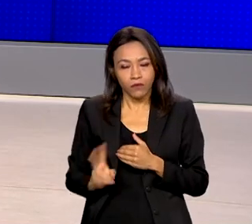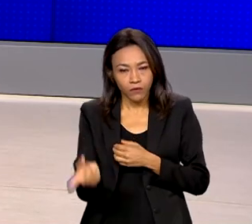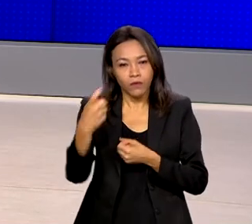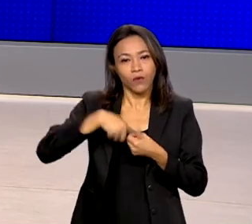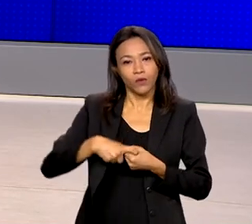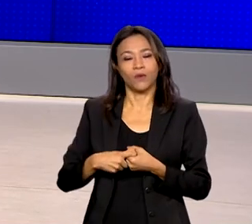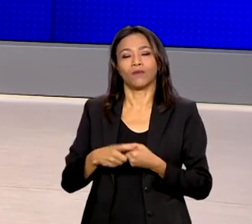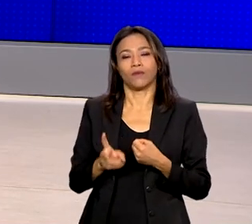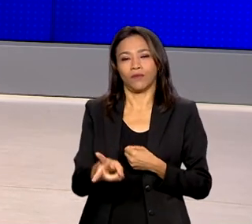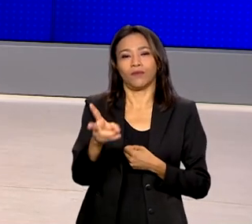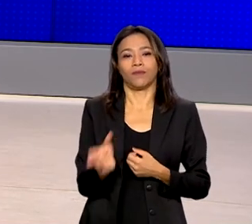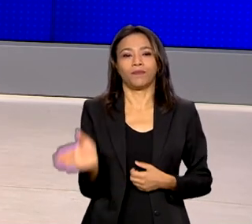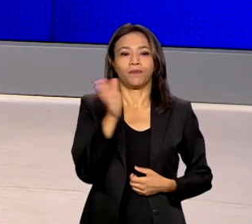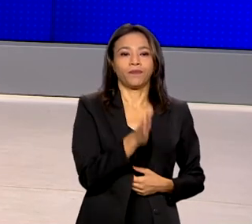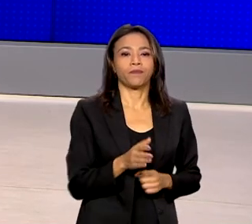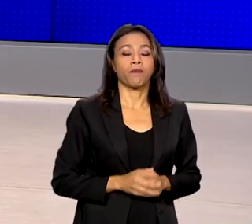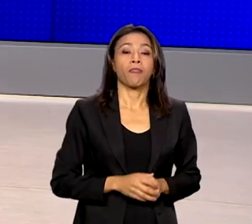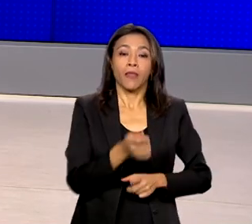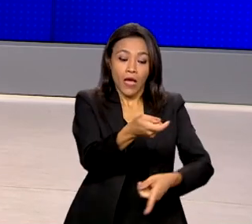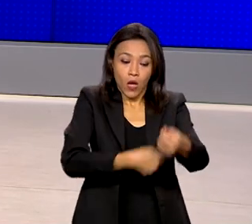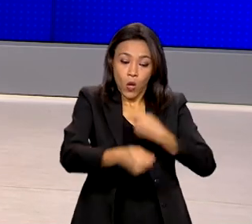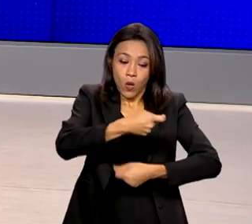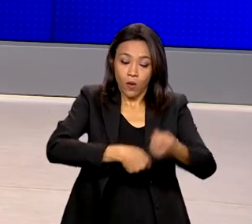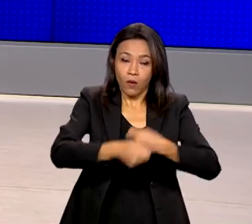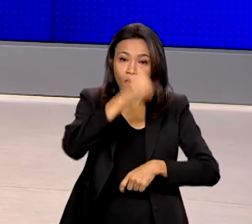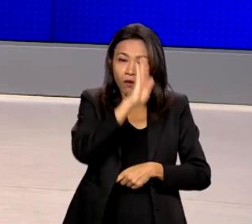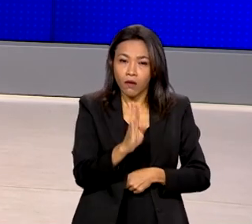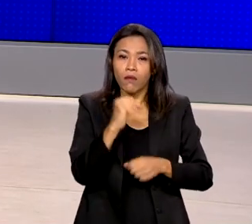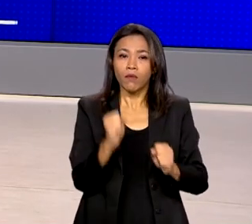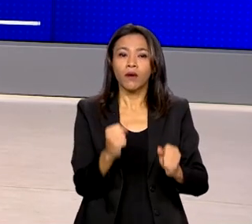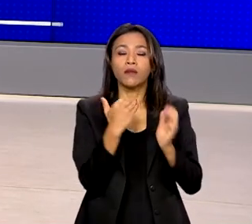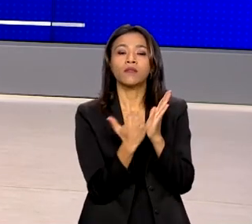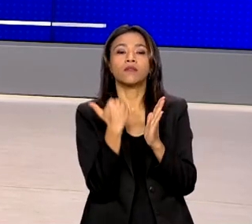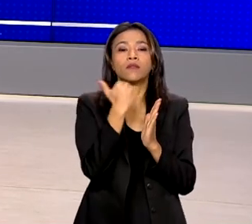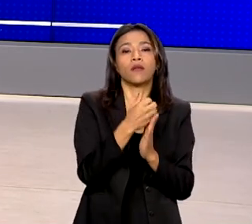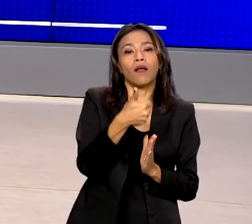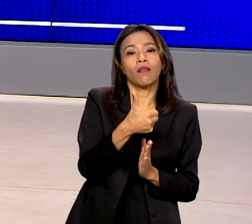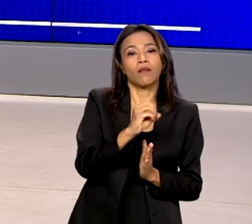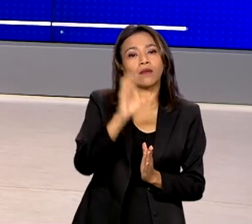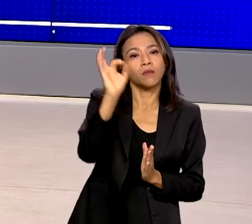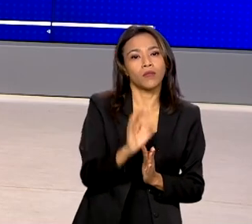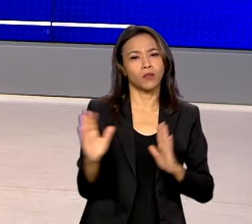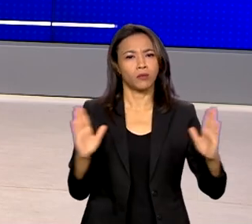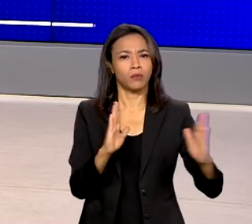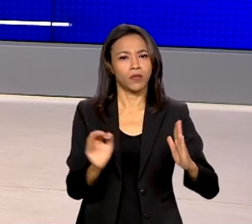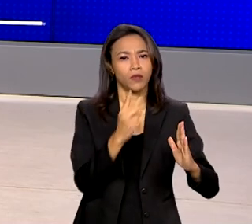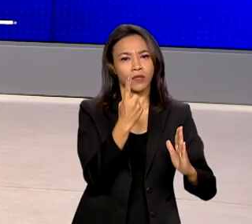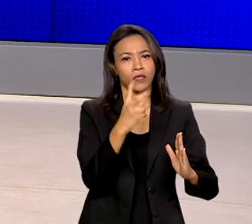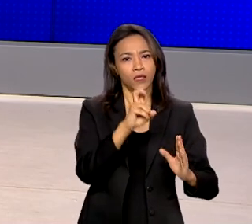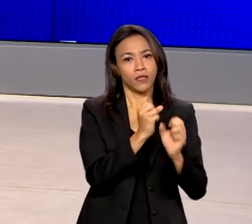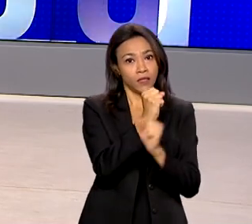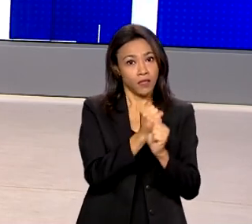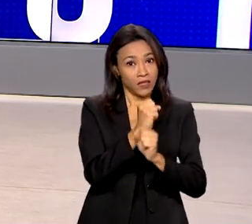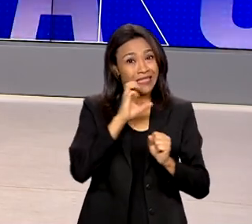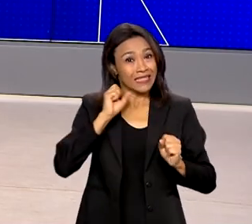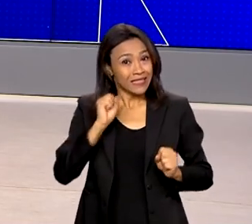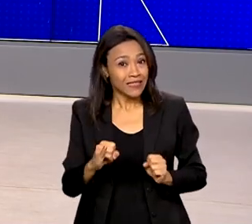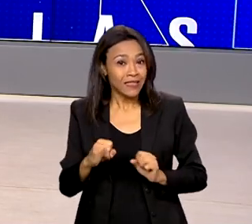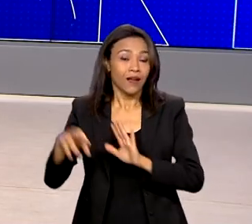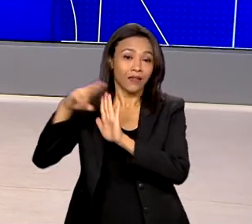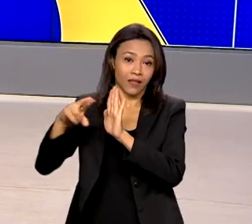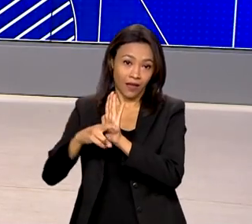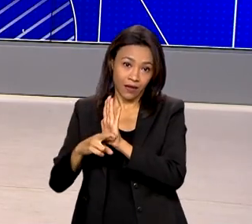A economia brasileira pode crescer cerca de 10% em 15 anos, caso a reforma tributária em